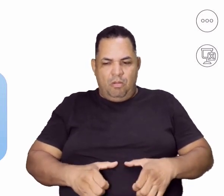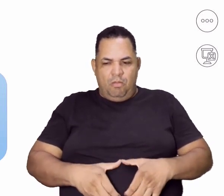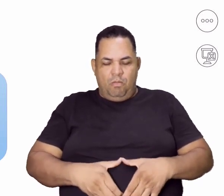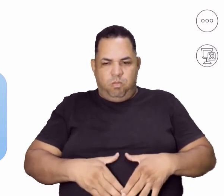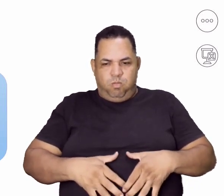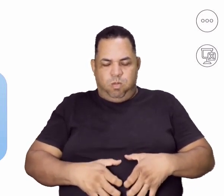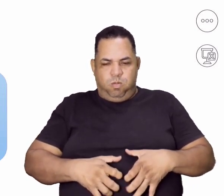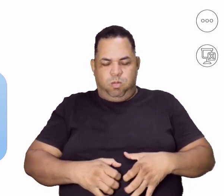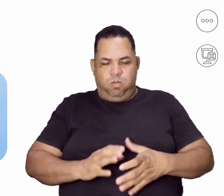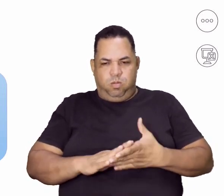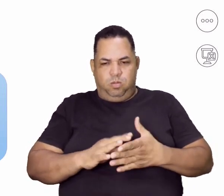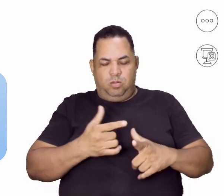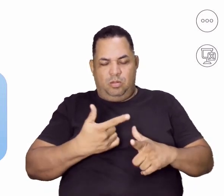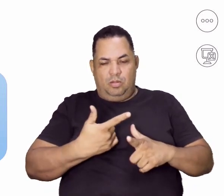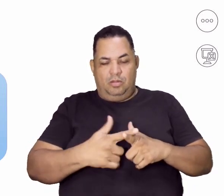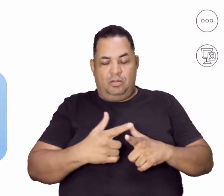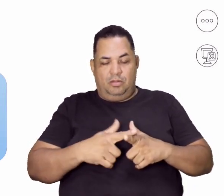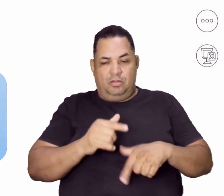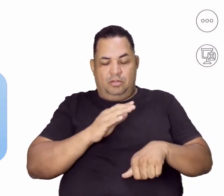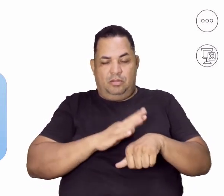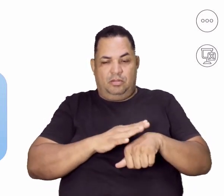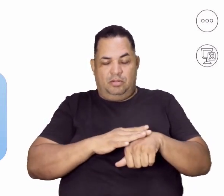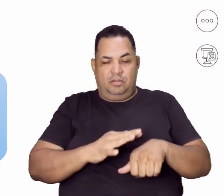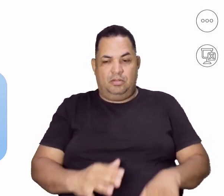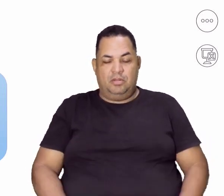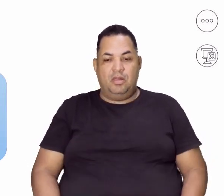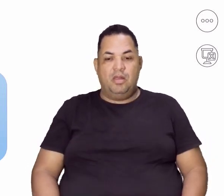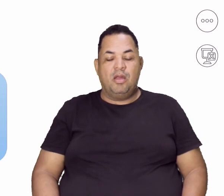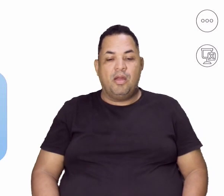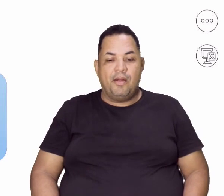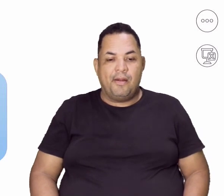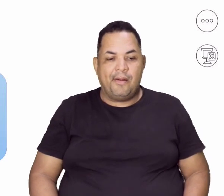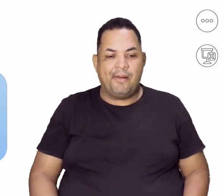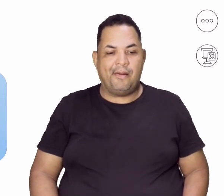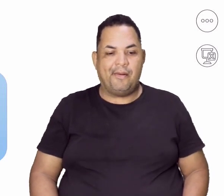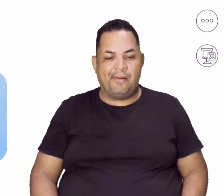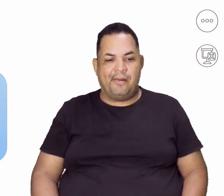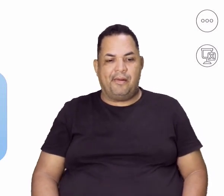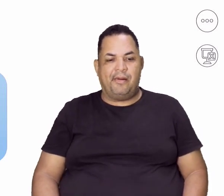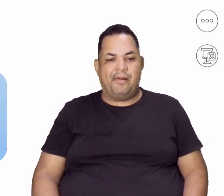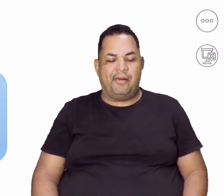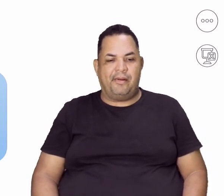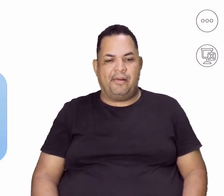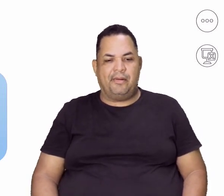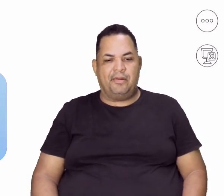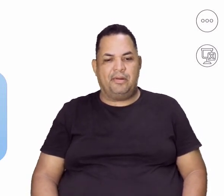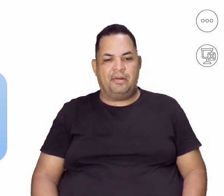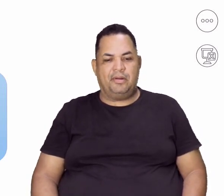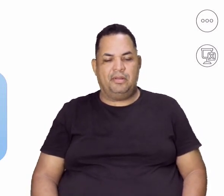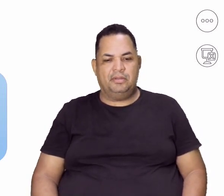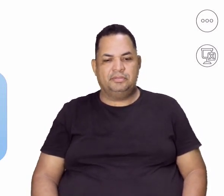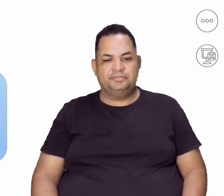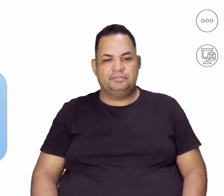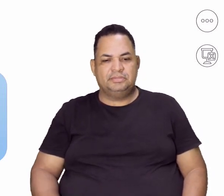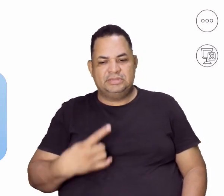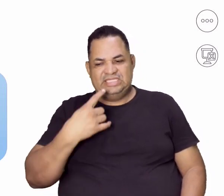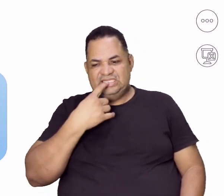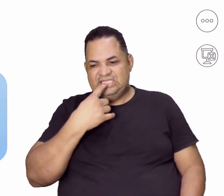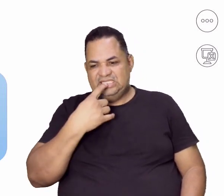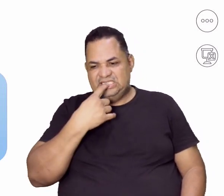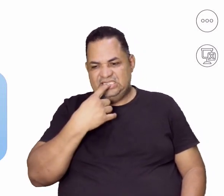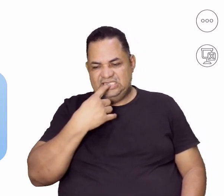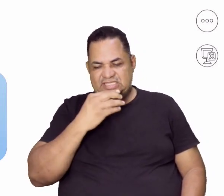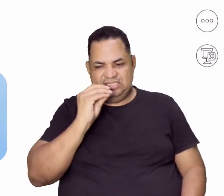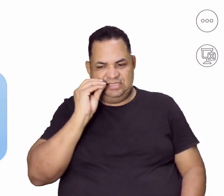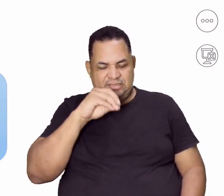gostaria que fosse. A descalcificação dos dentes, então esses dentes vão ficar muito fracos,